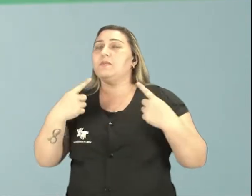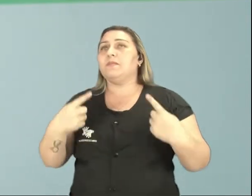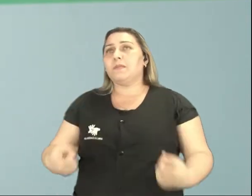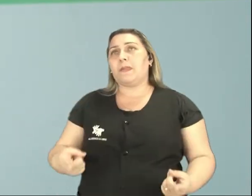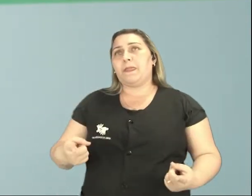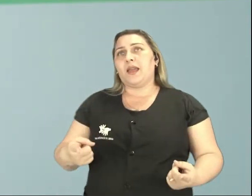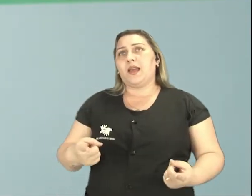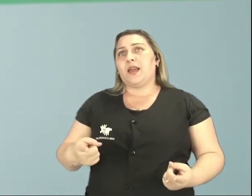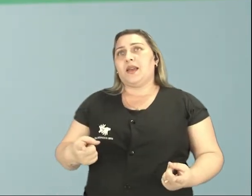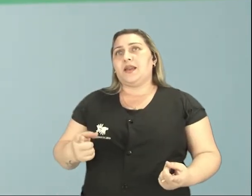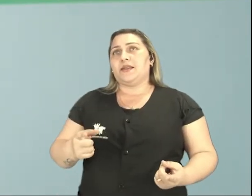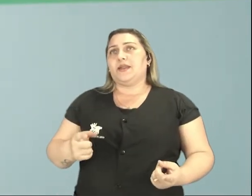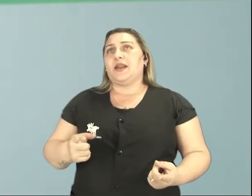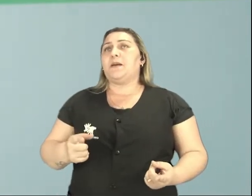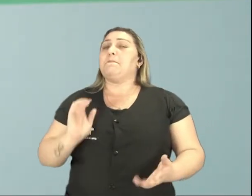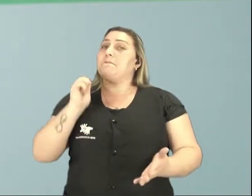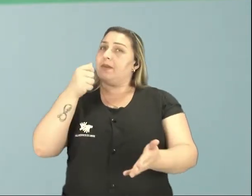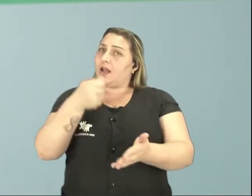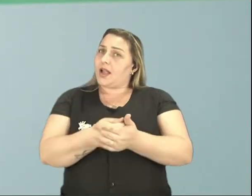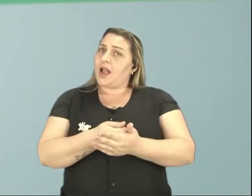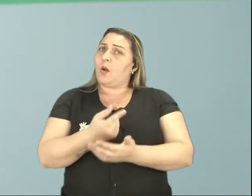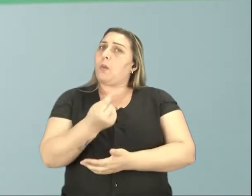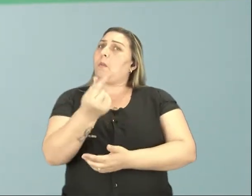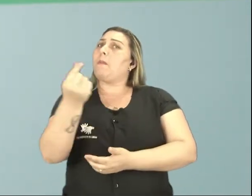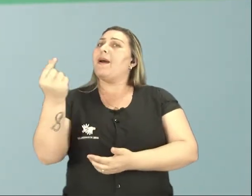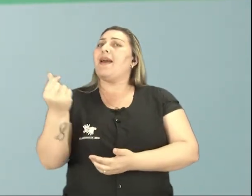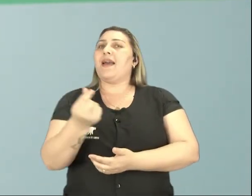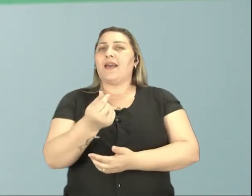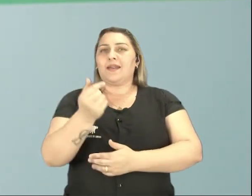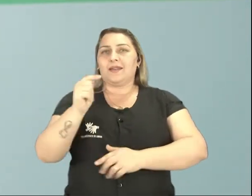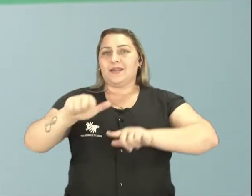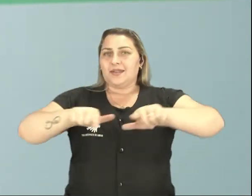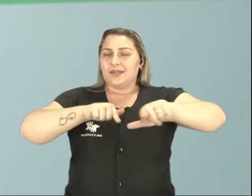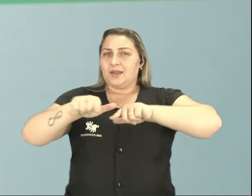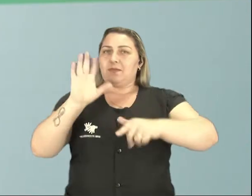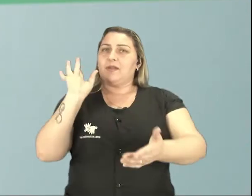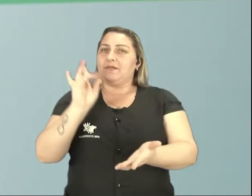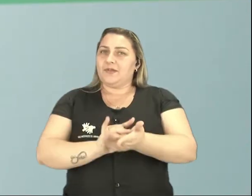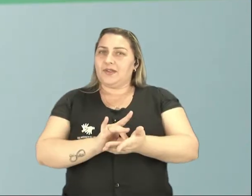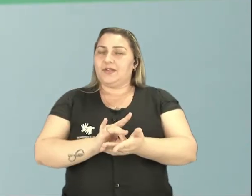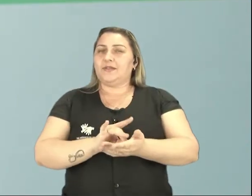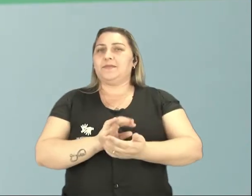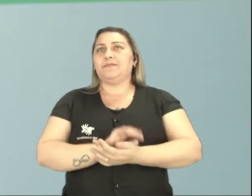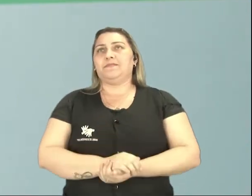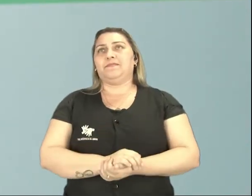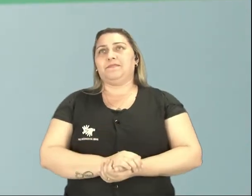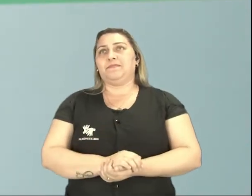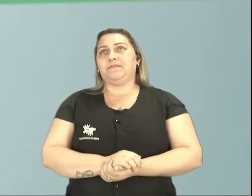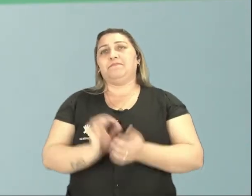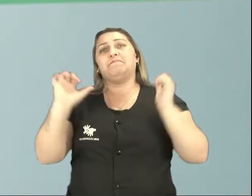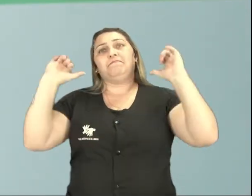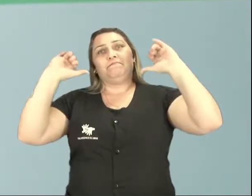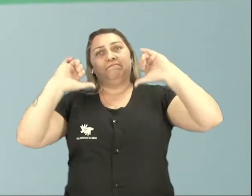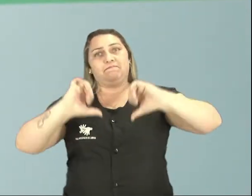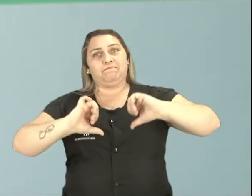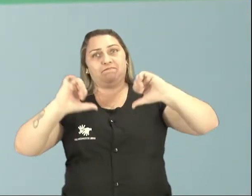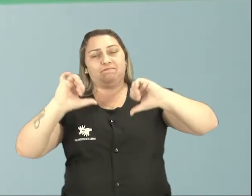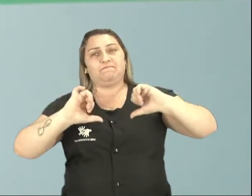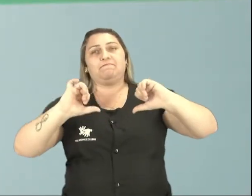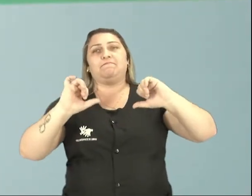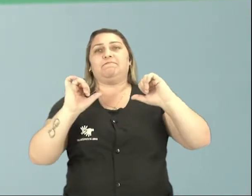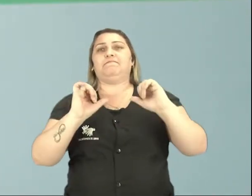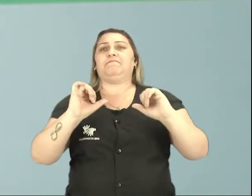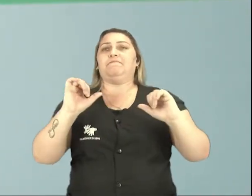necessariamente nós estamos dispostos a pagar o quanto o trabalho dele realmente vale. E pior ainda, muitas